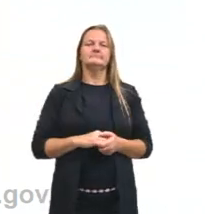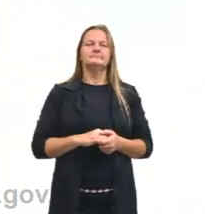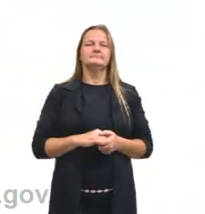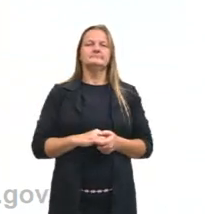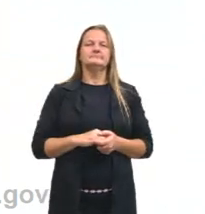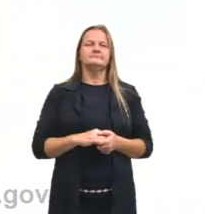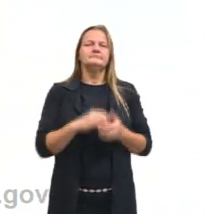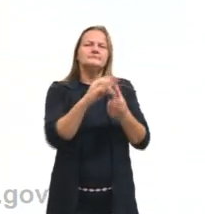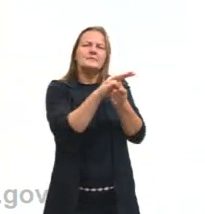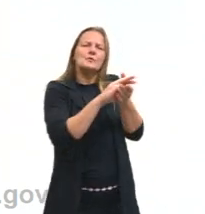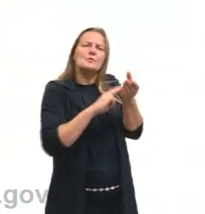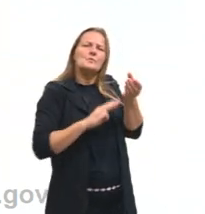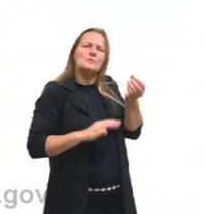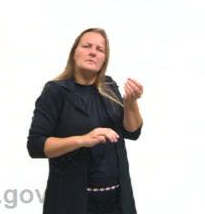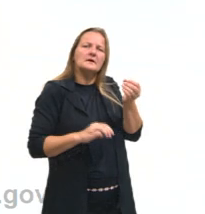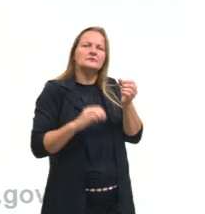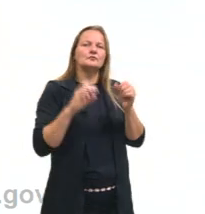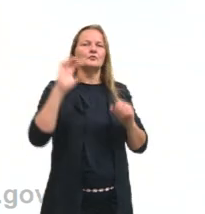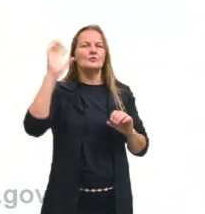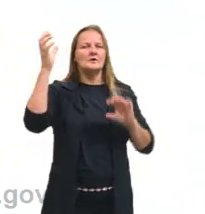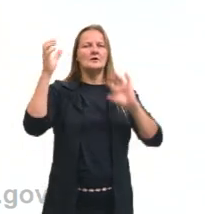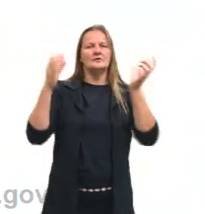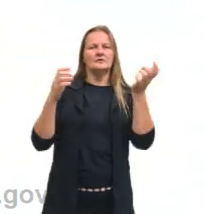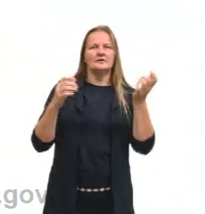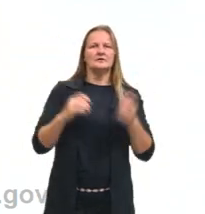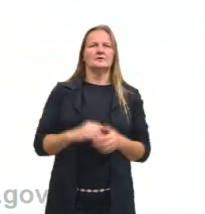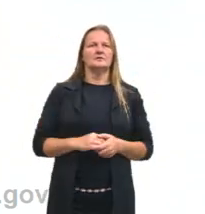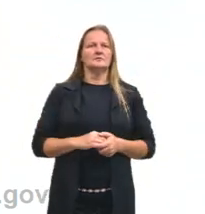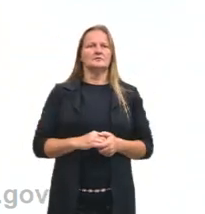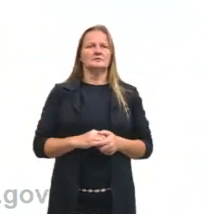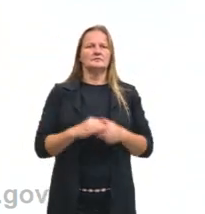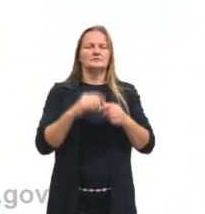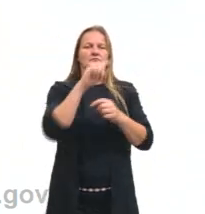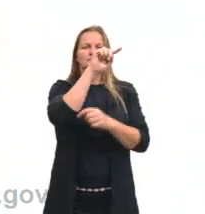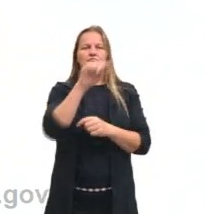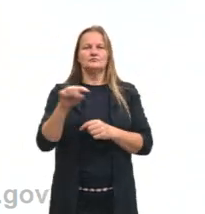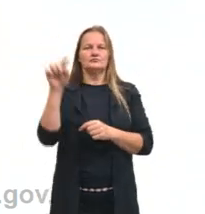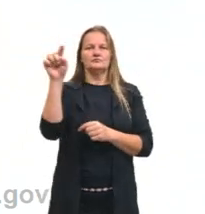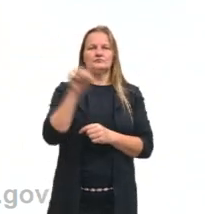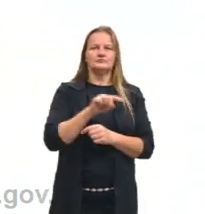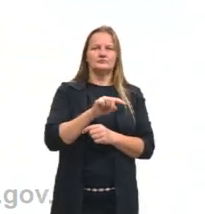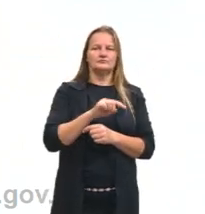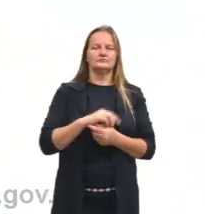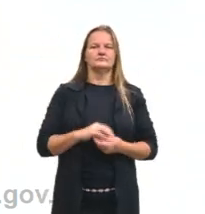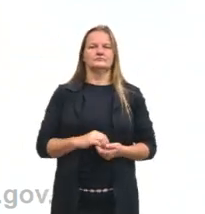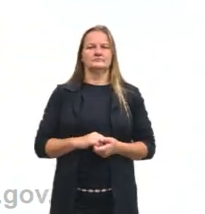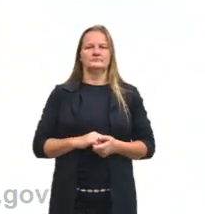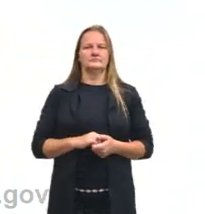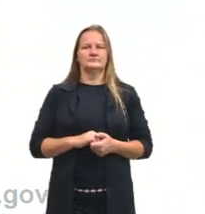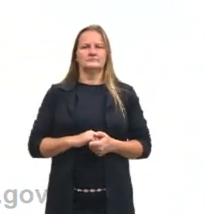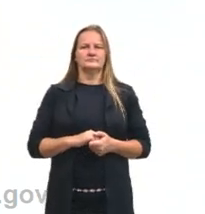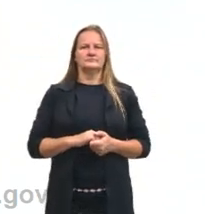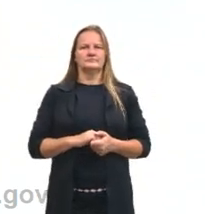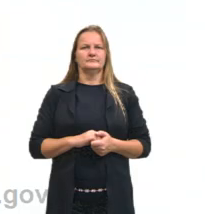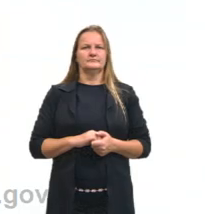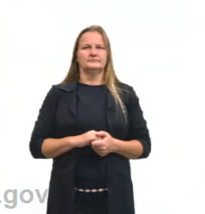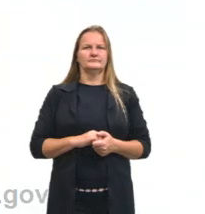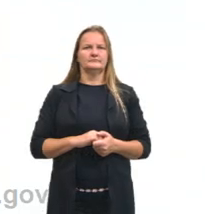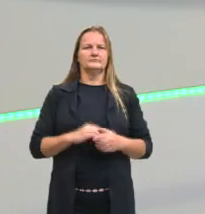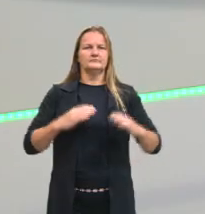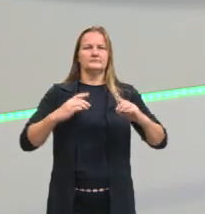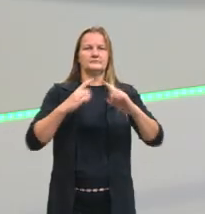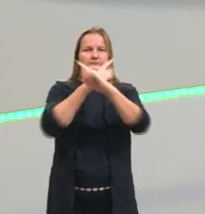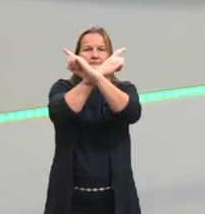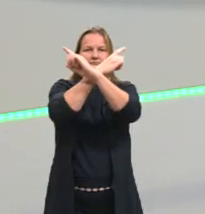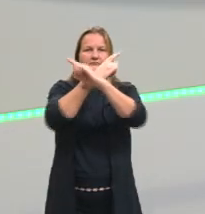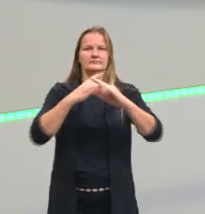método para resolver por regra de 3. A gente viu rapidinho como é que fazia, né? A